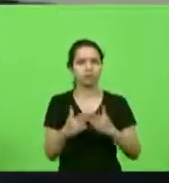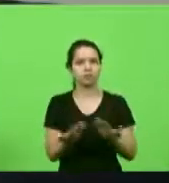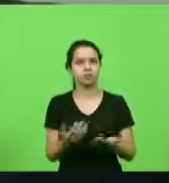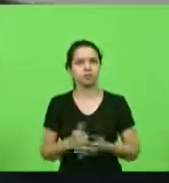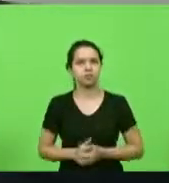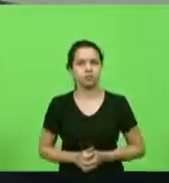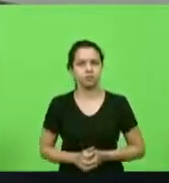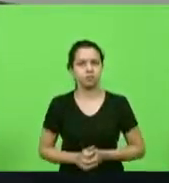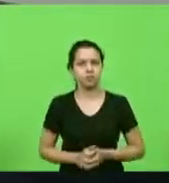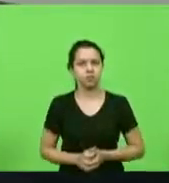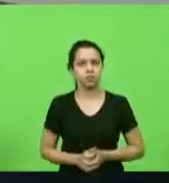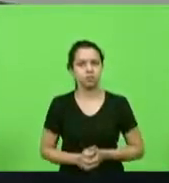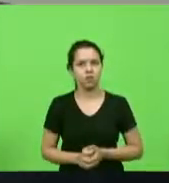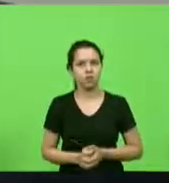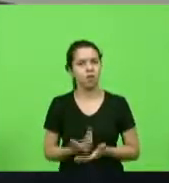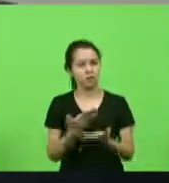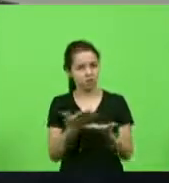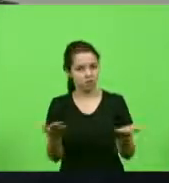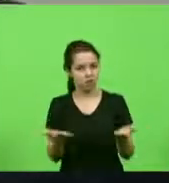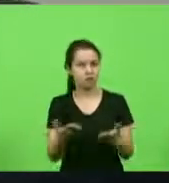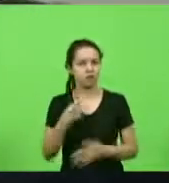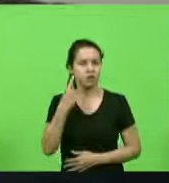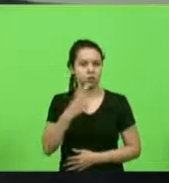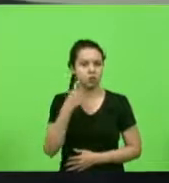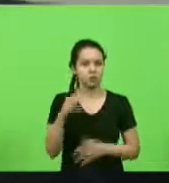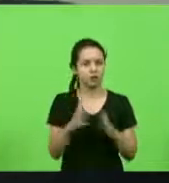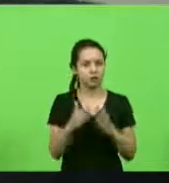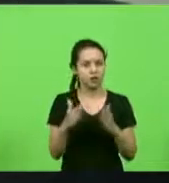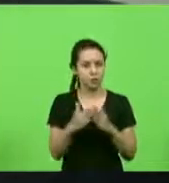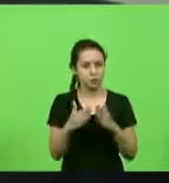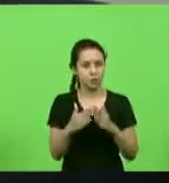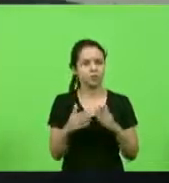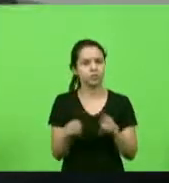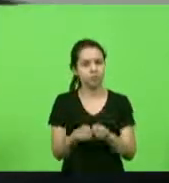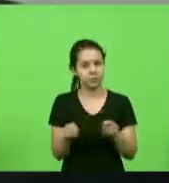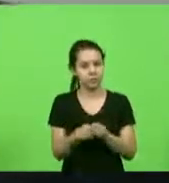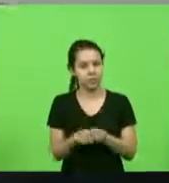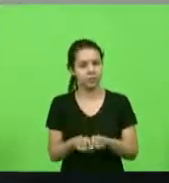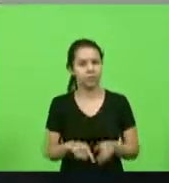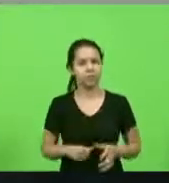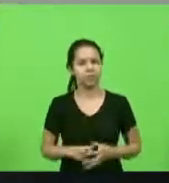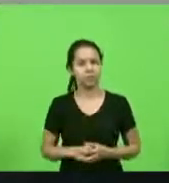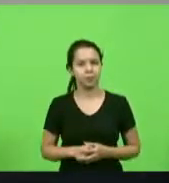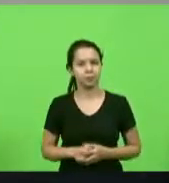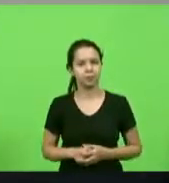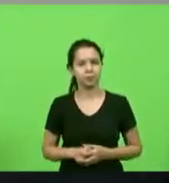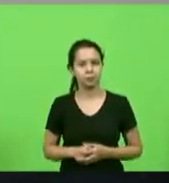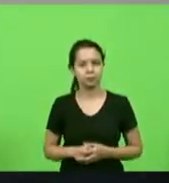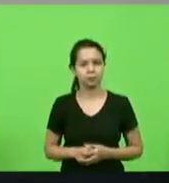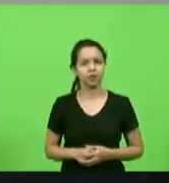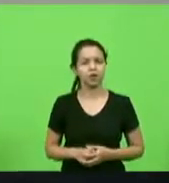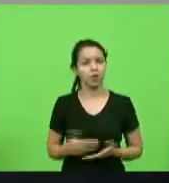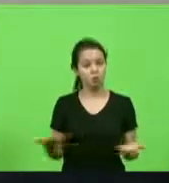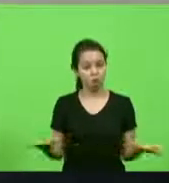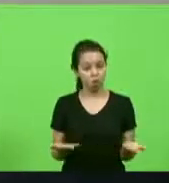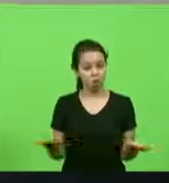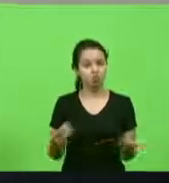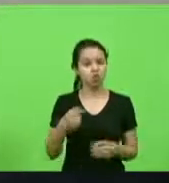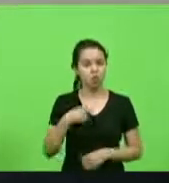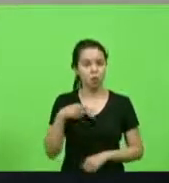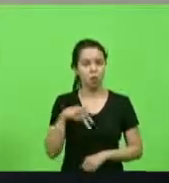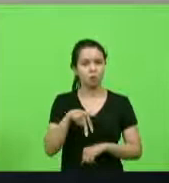enfim os deputados também que estão em home office presidente o que me faz vir à tribuna hoje é